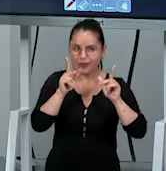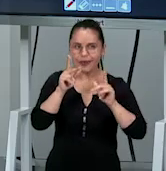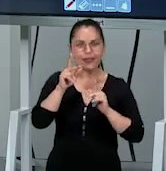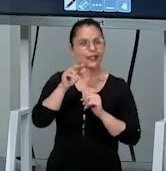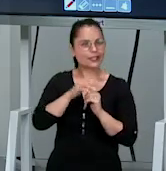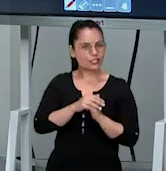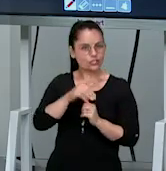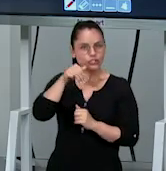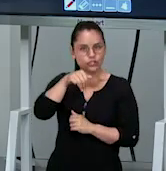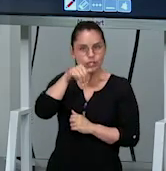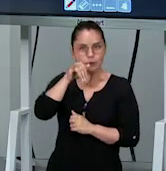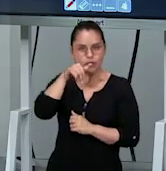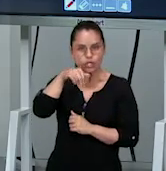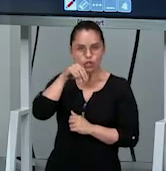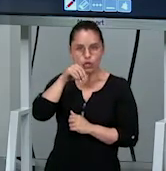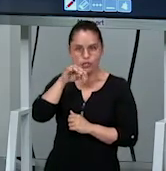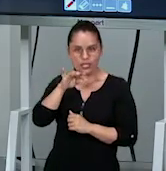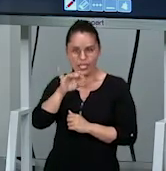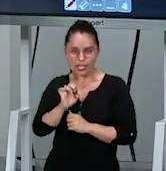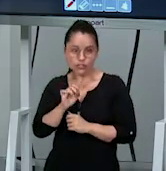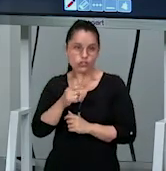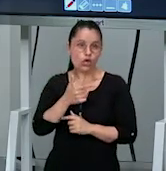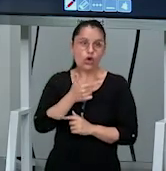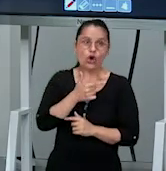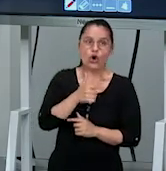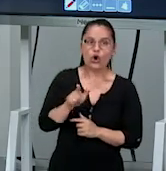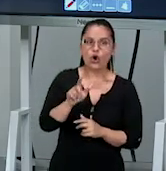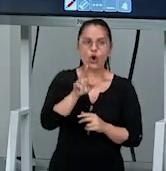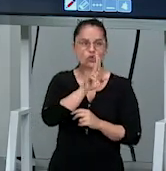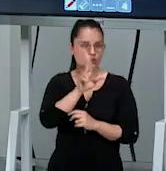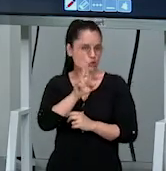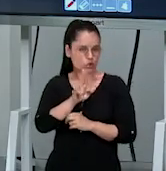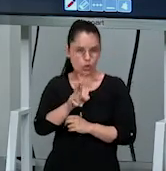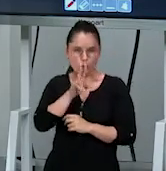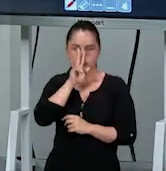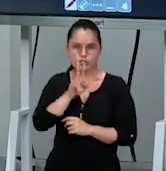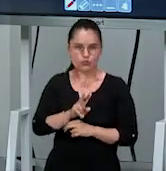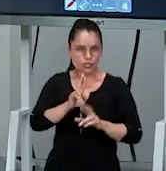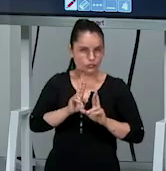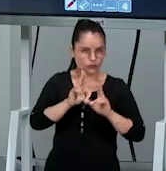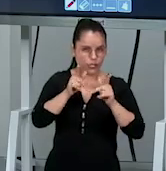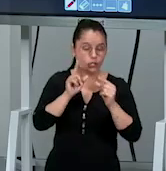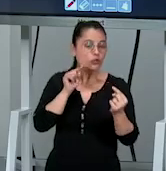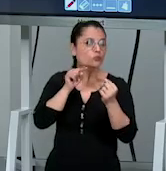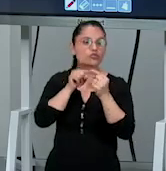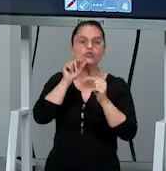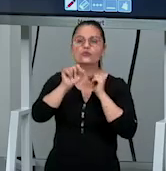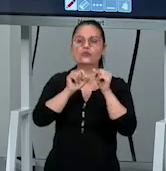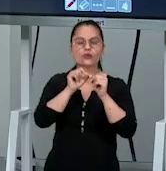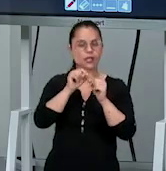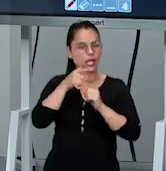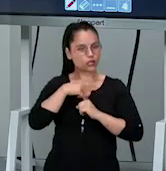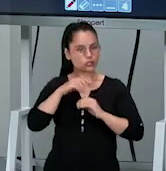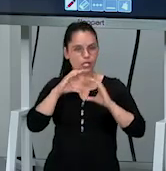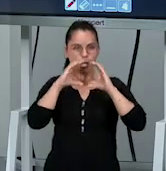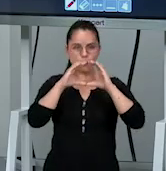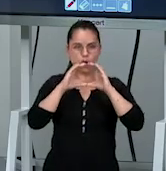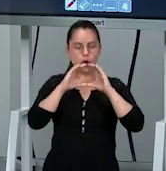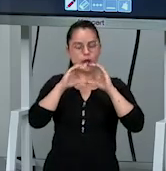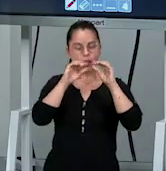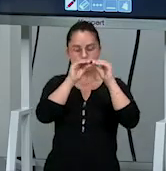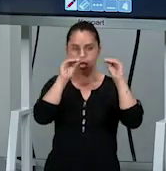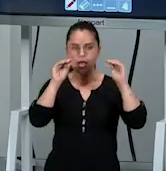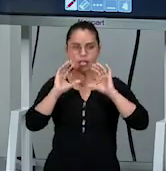de Minonet. Alguns chamam de Mintonet também, tá? A gente vê esses dois nomes. O objetivo era esse, ficar passando a bola por cima da rede.